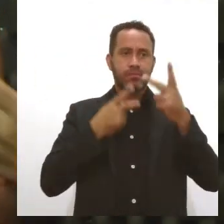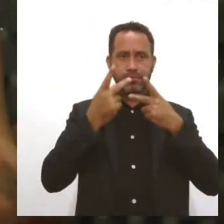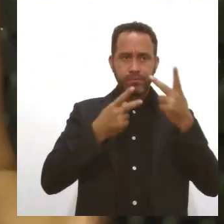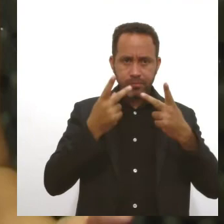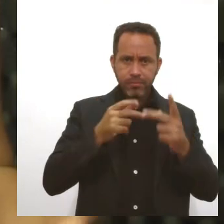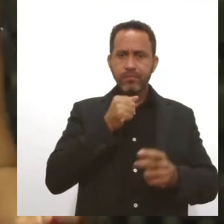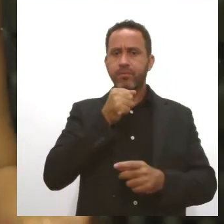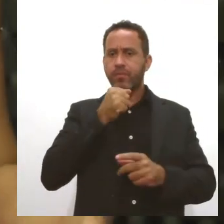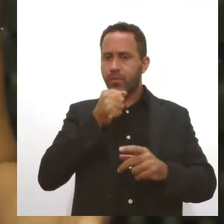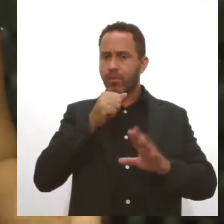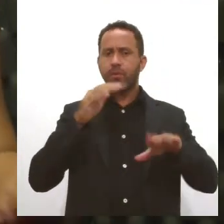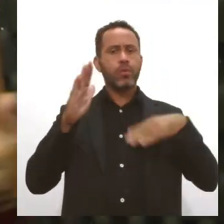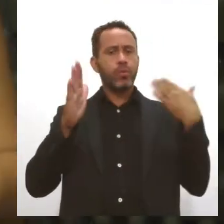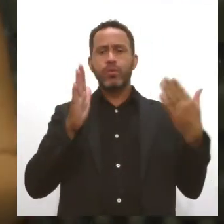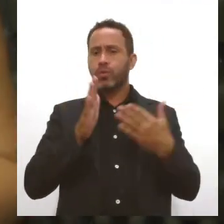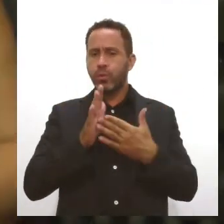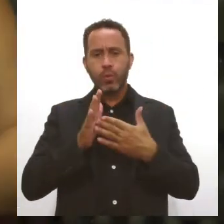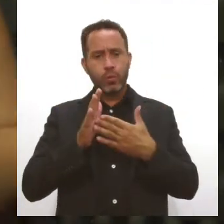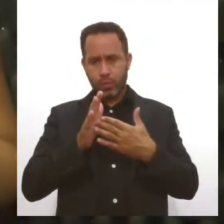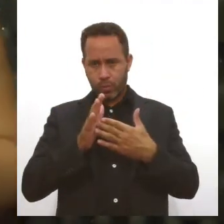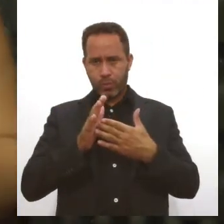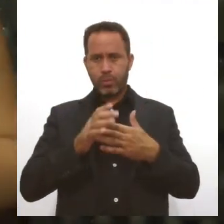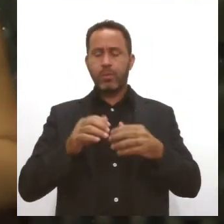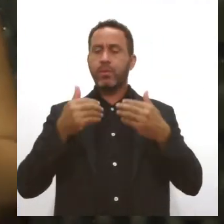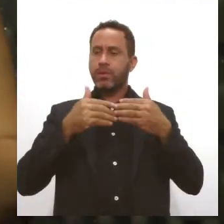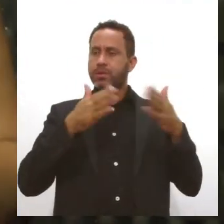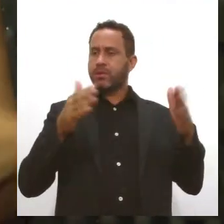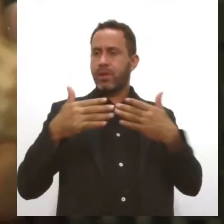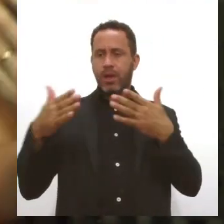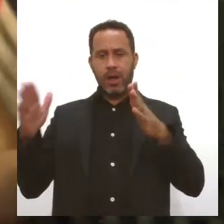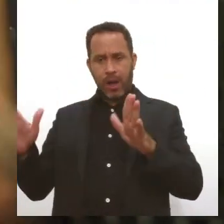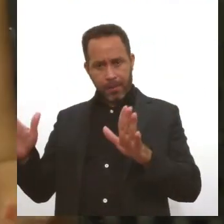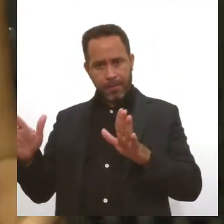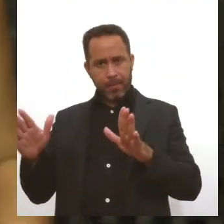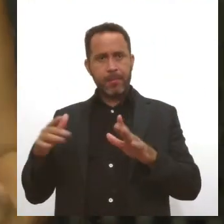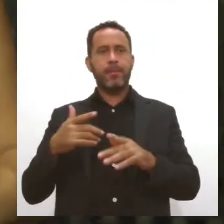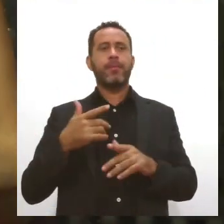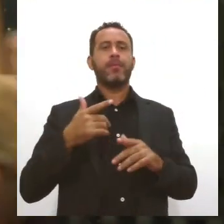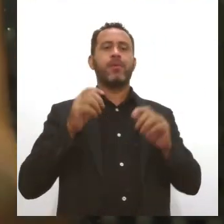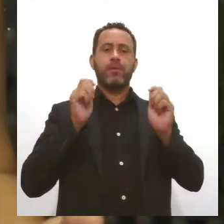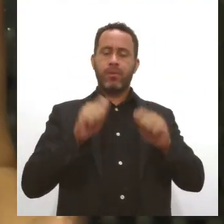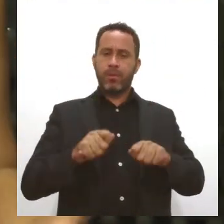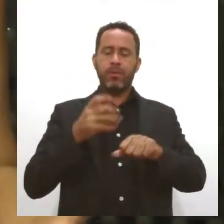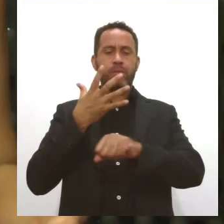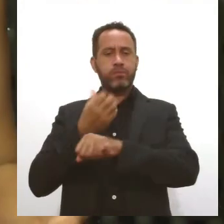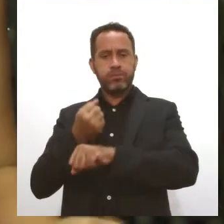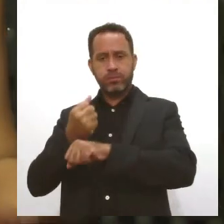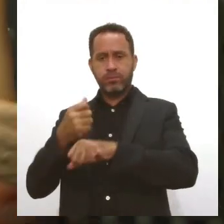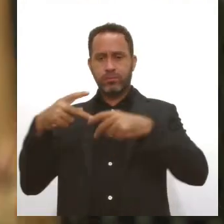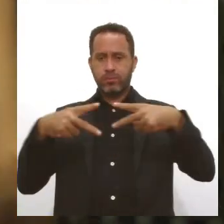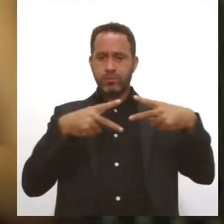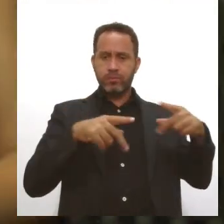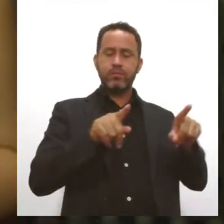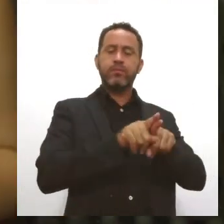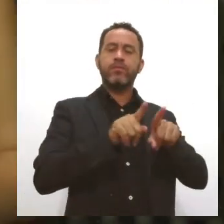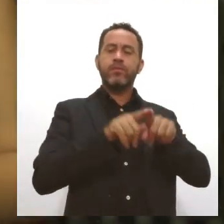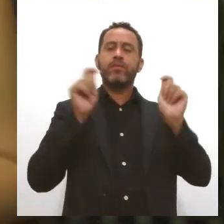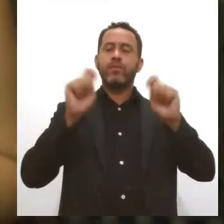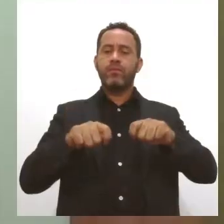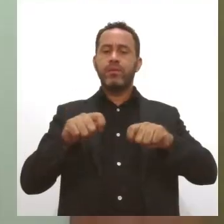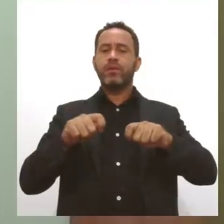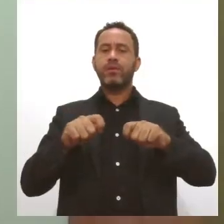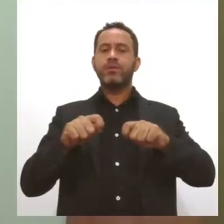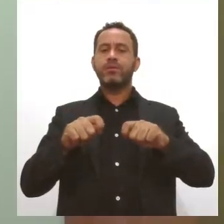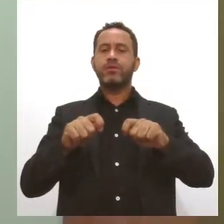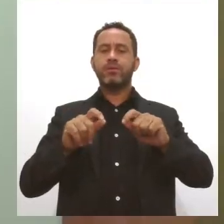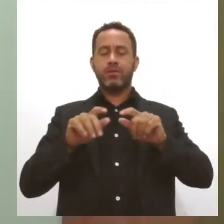jornalismo sonoro como um todo, que abre para essas outras possibilidades também, como podcasts e outros produtos de áudio que estão nas mídias digitais.